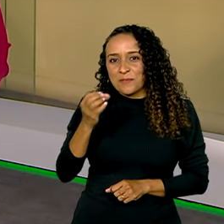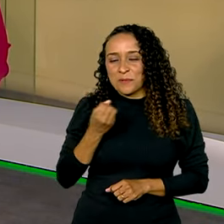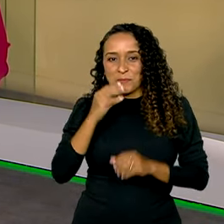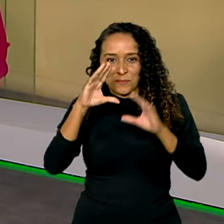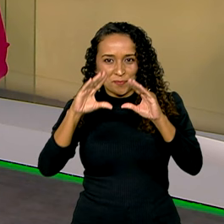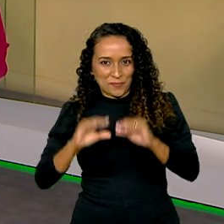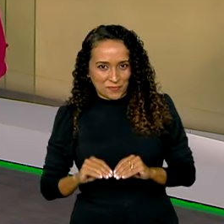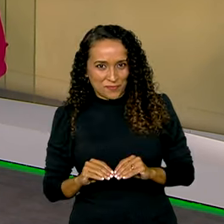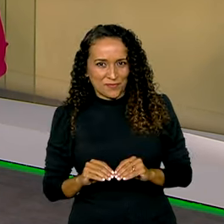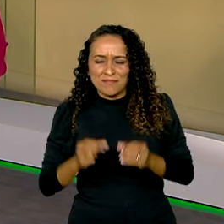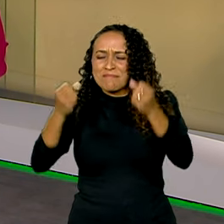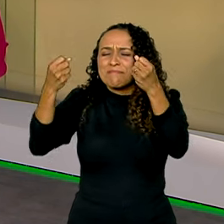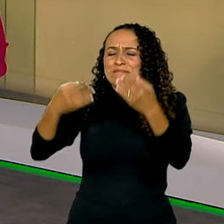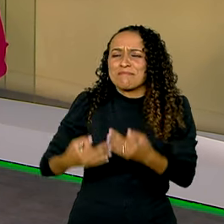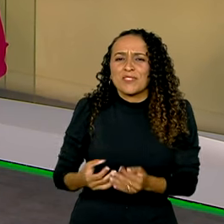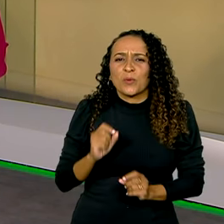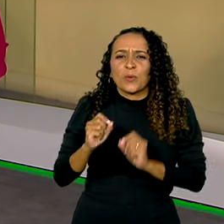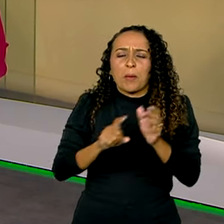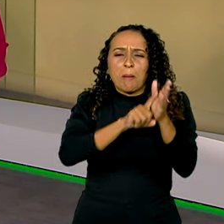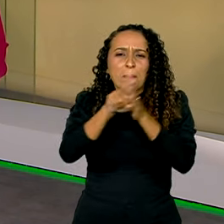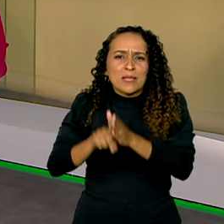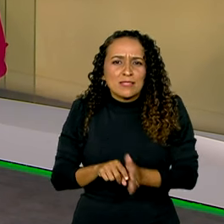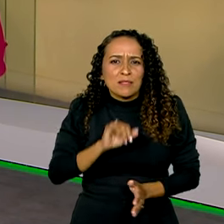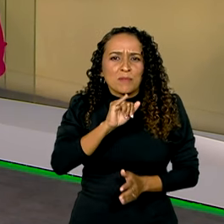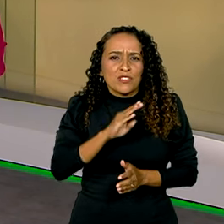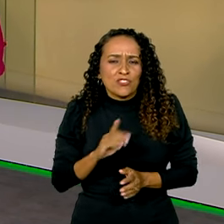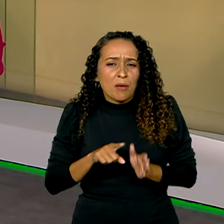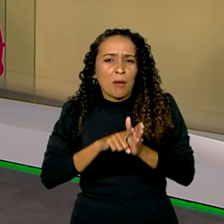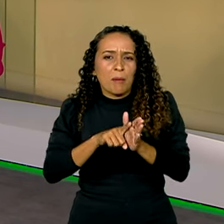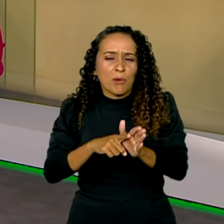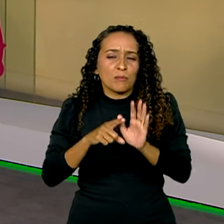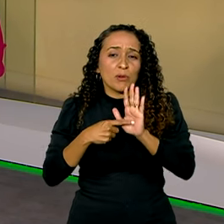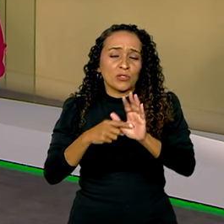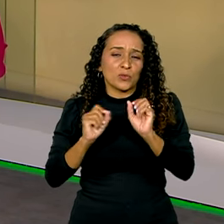boa noite. Conta para a gente o que essa pesquisa do IBGE mostra.